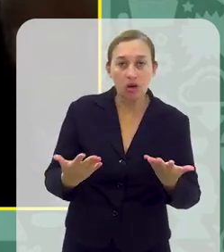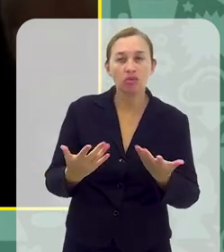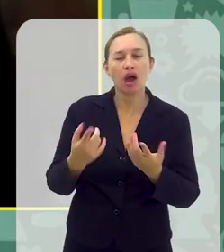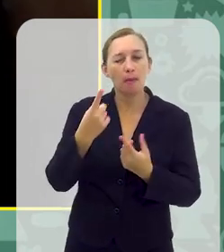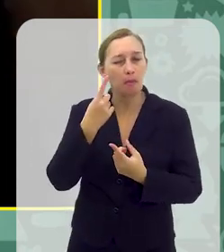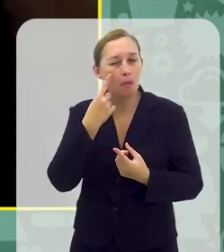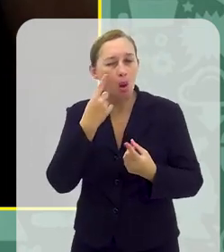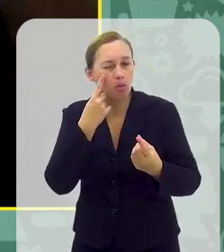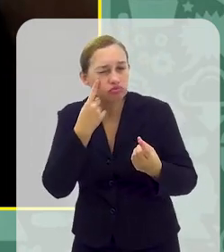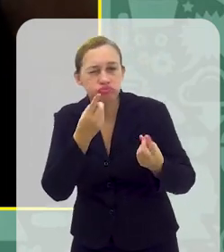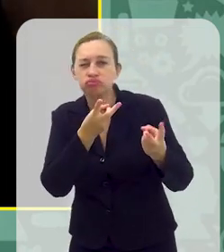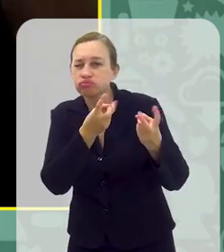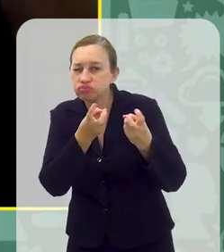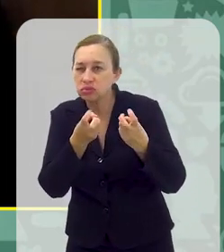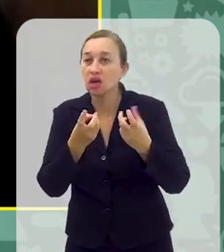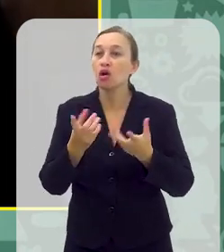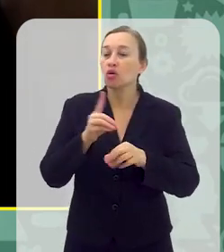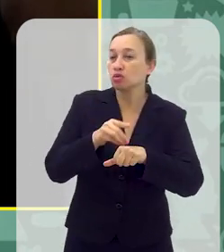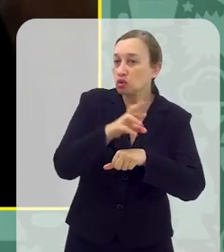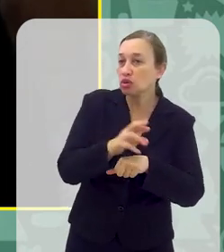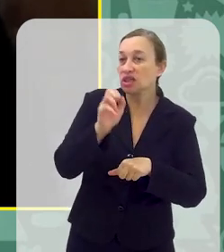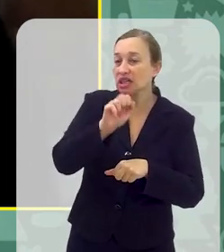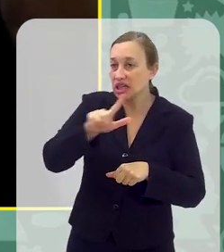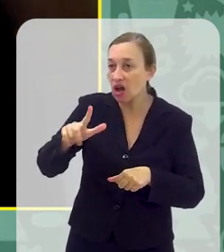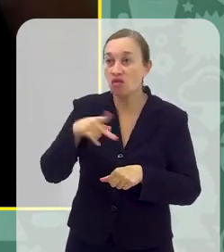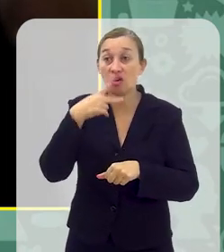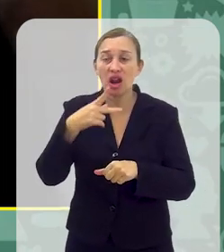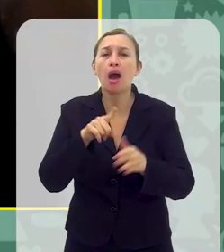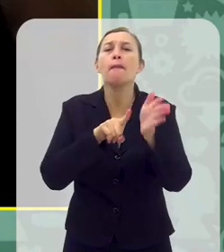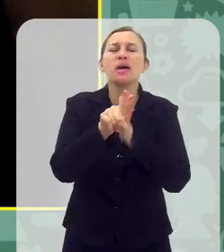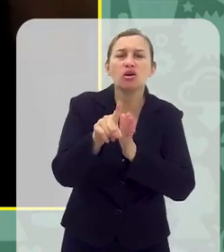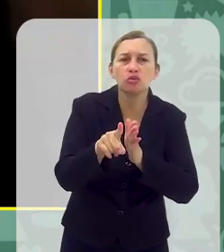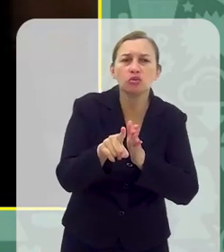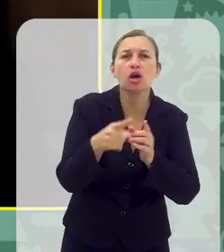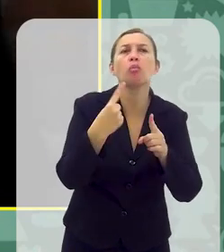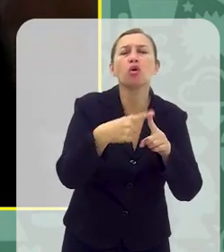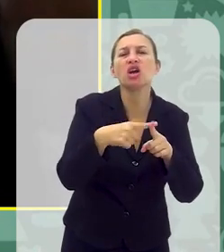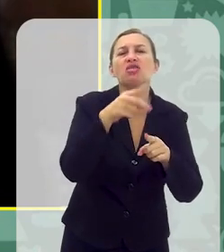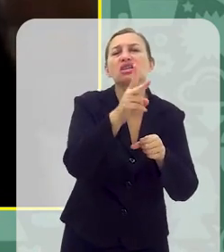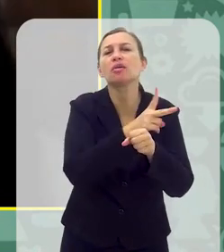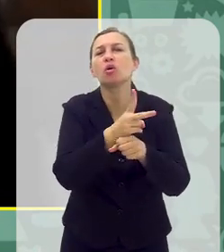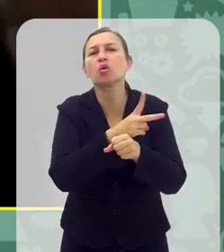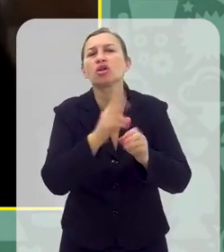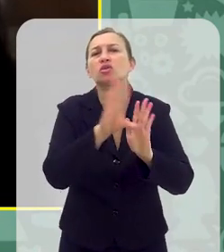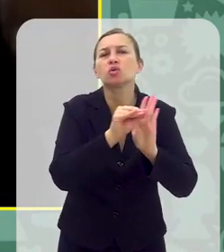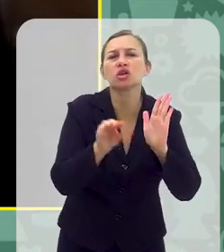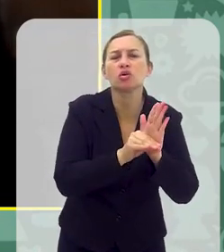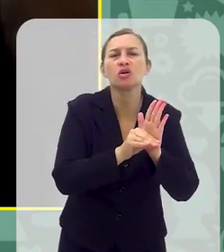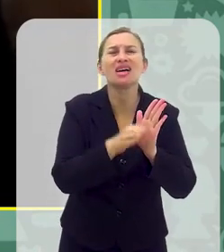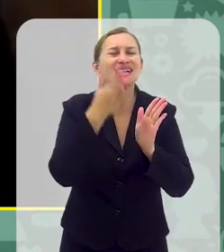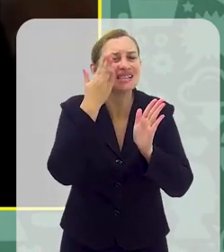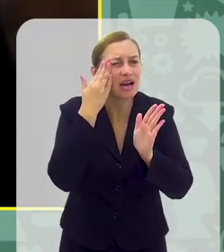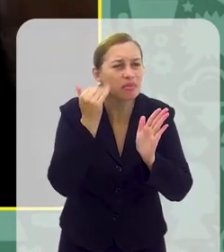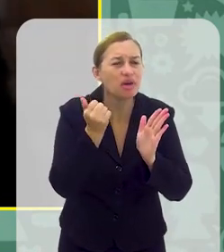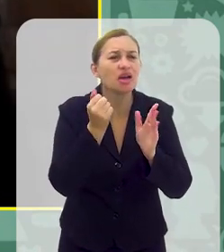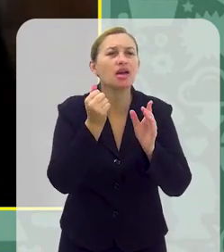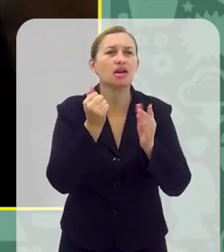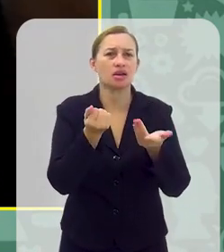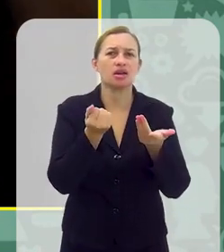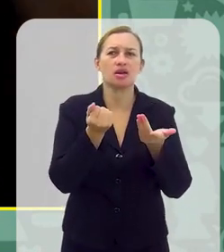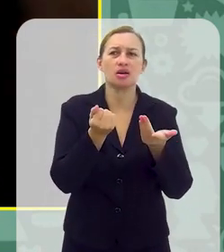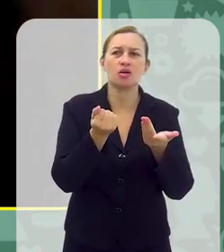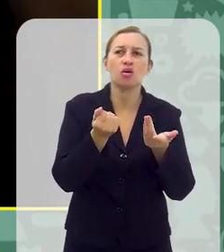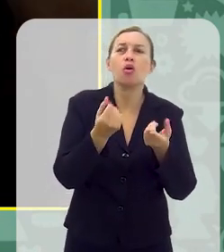né? Então, acho que estarem perto Acho que principalmente, como o doutor Daniel colocou, né? Perguntar o que que tá buscando esse conteúdo Estigar esse